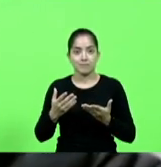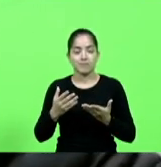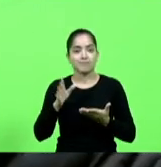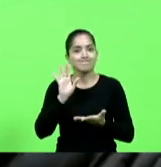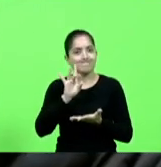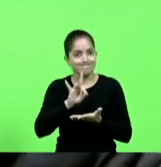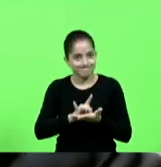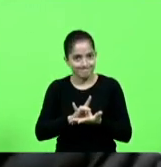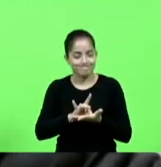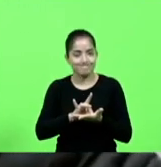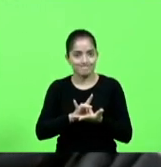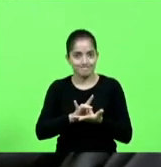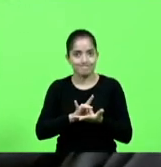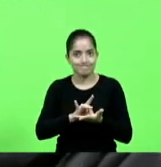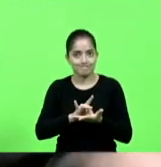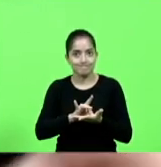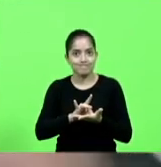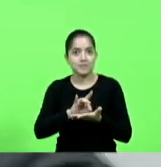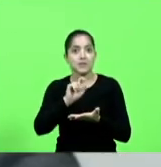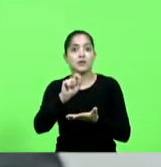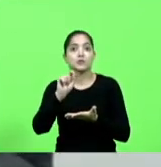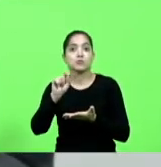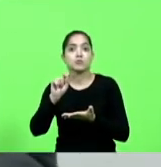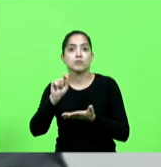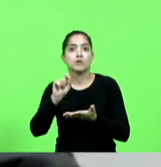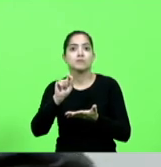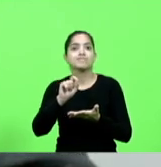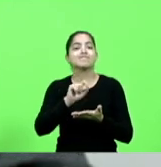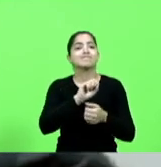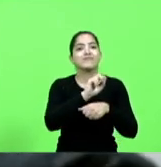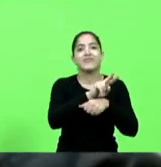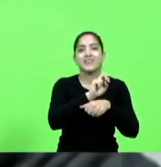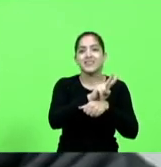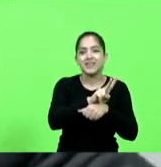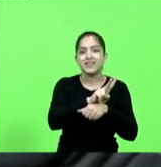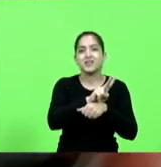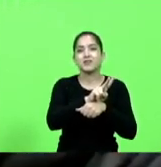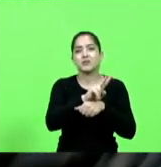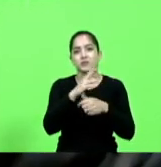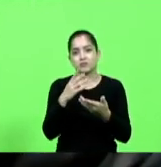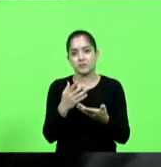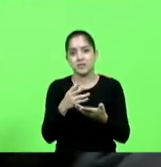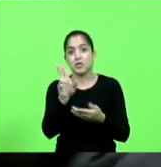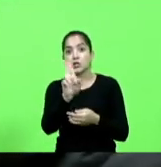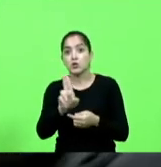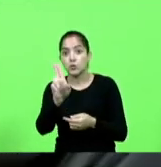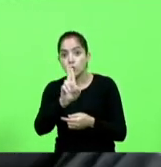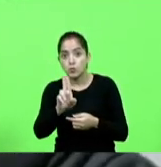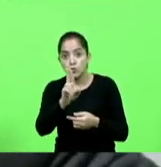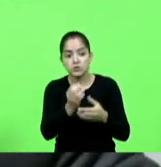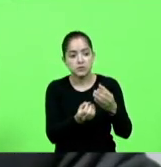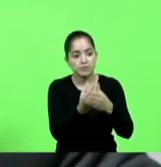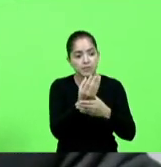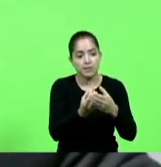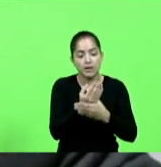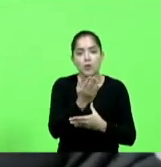que provém do agrotóxico que é utilizado vem a óbito